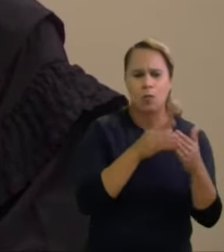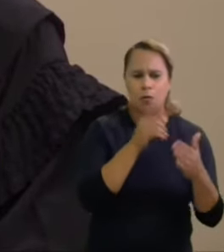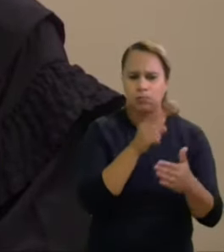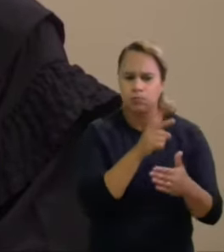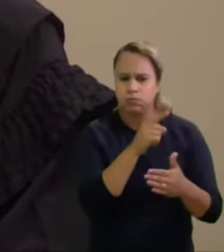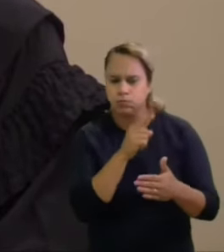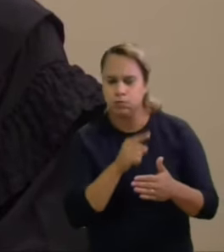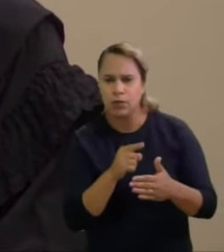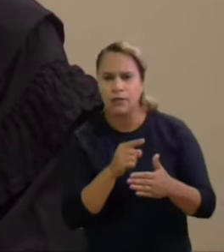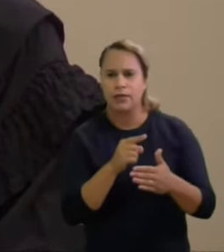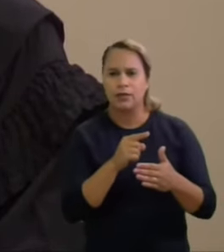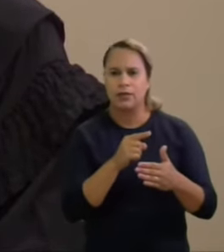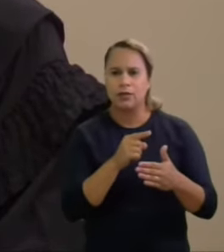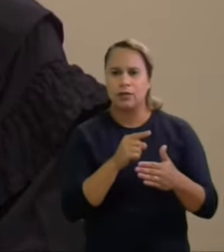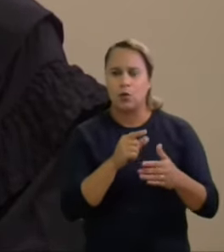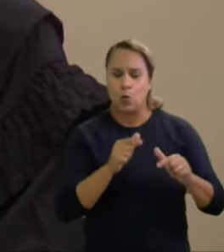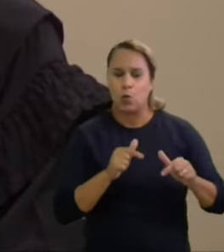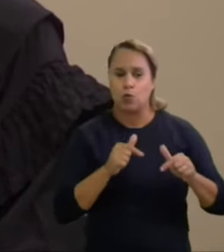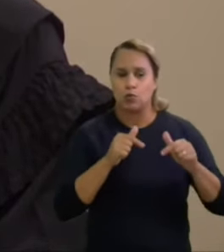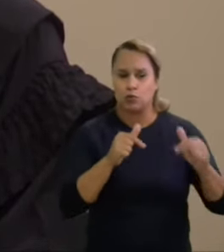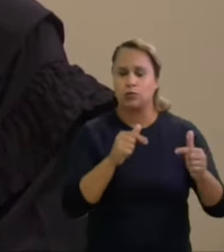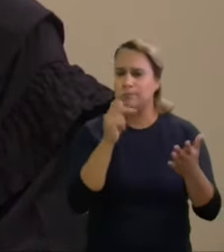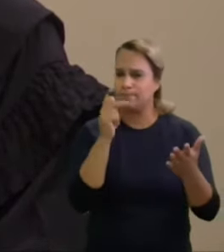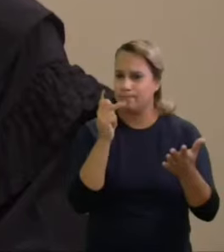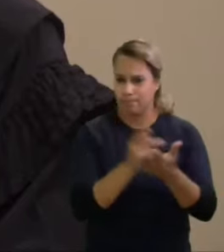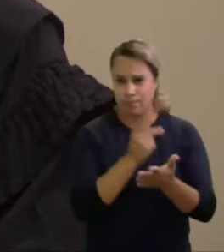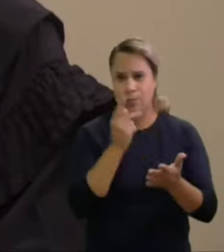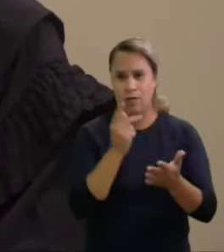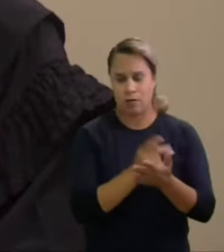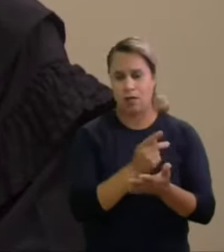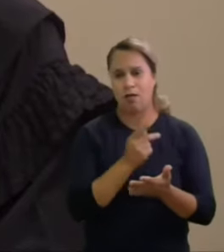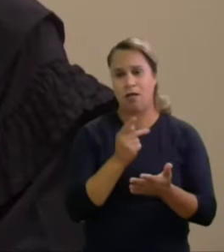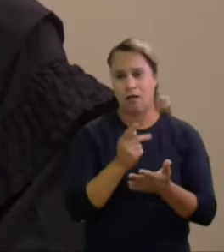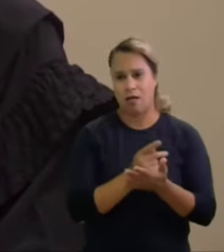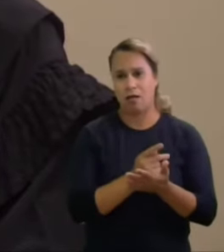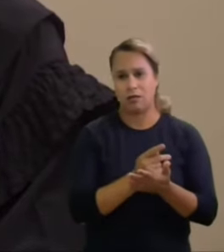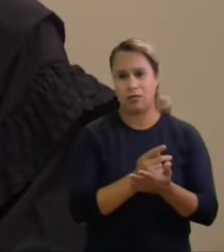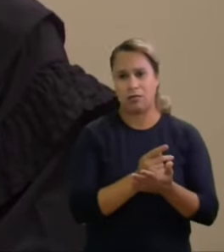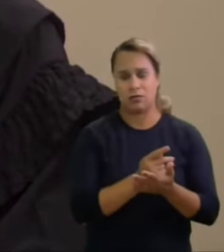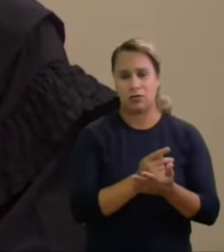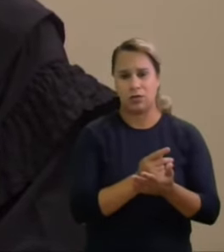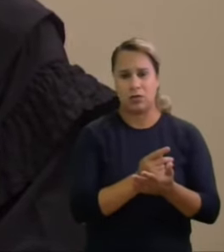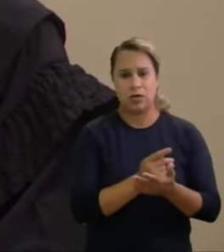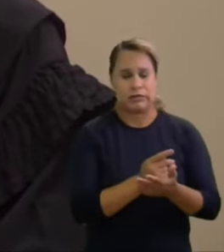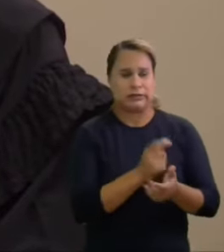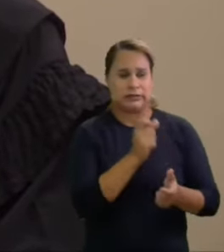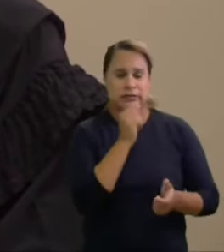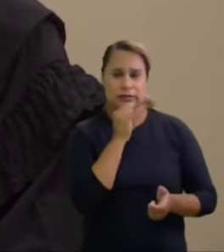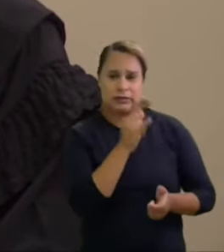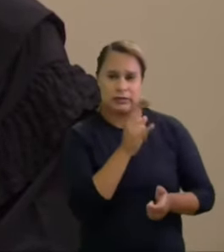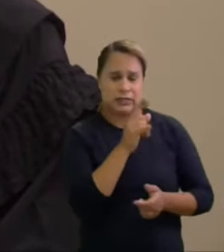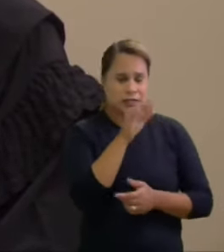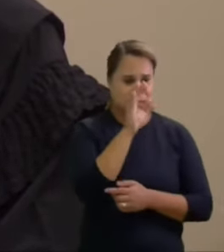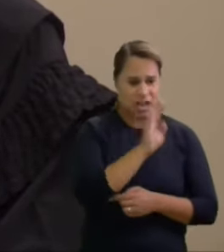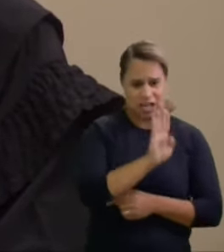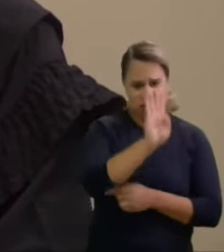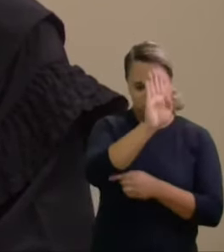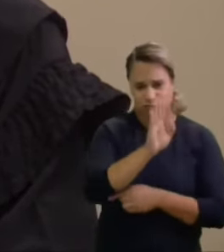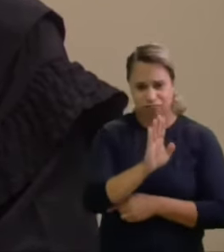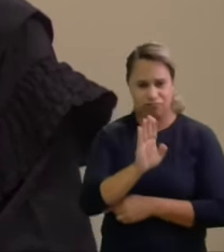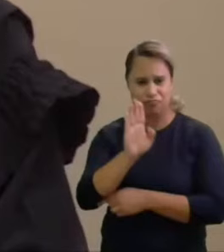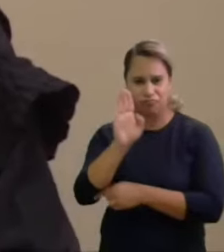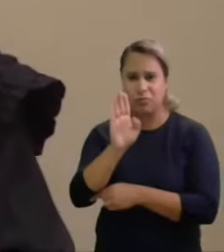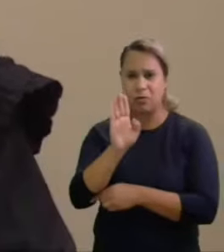fiscalização da justiça eleitoral pautadas pela má fé dos candidatos notadamente a prática do chamado caixa dois